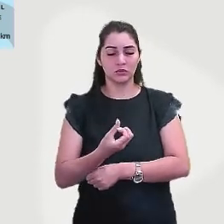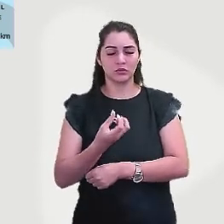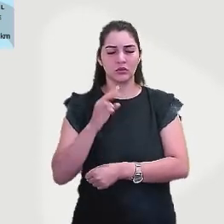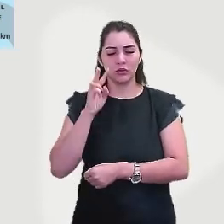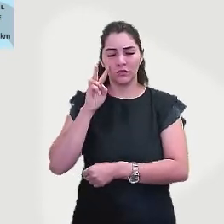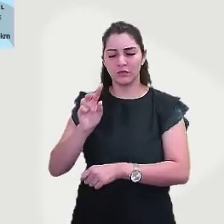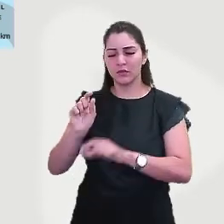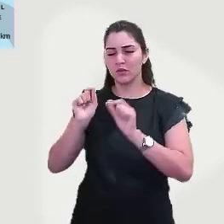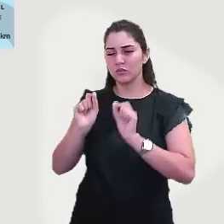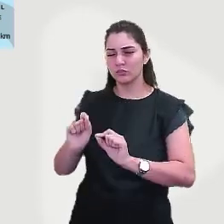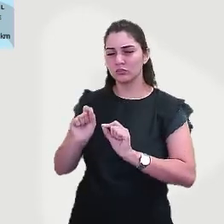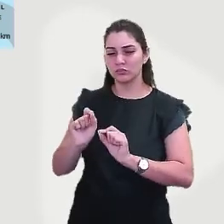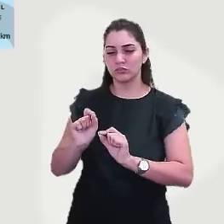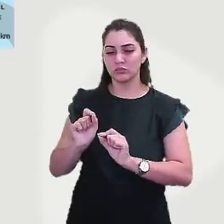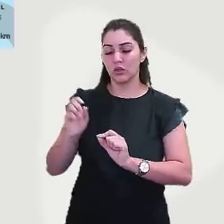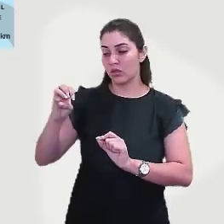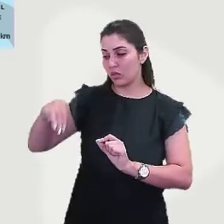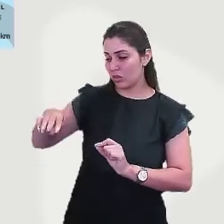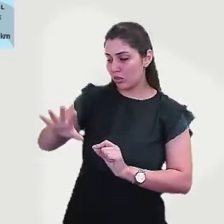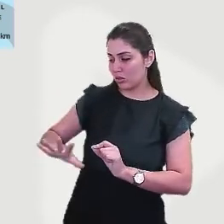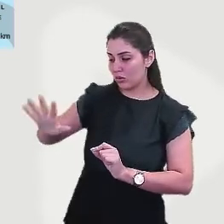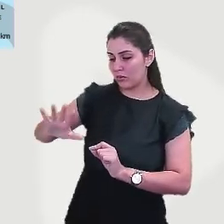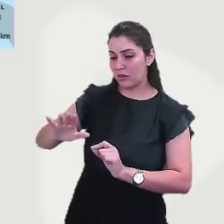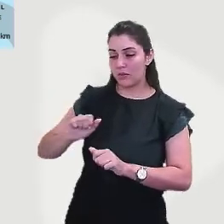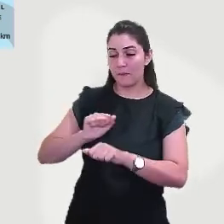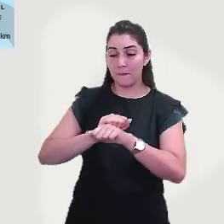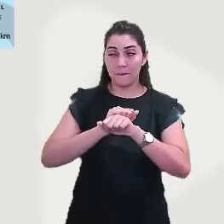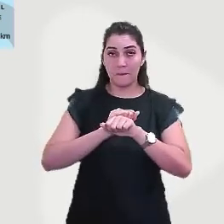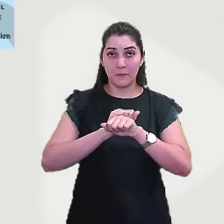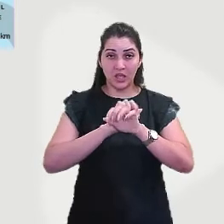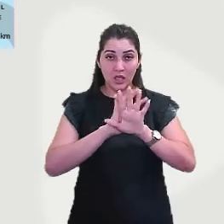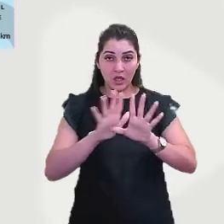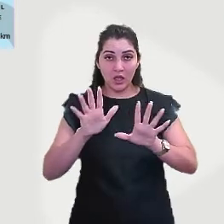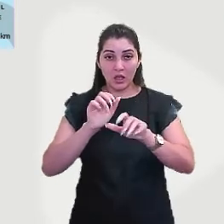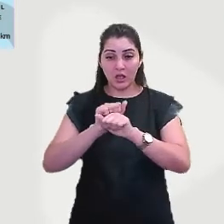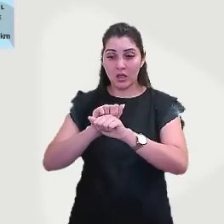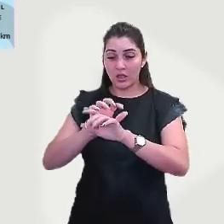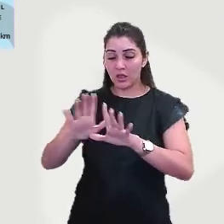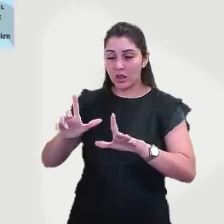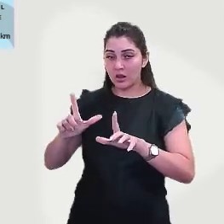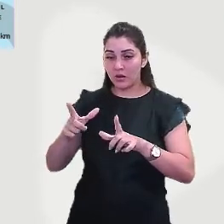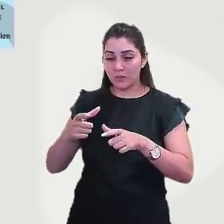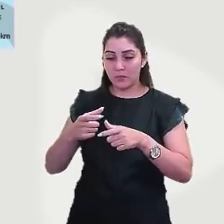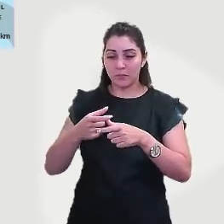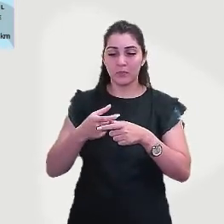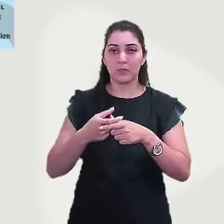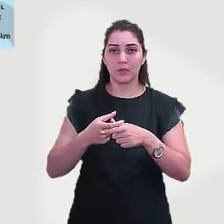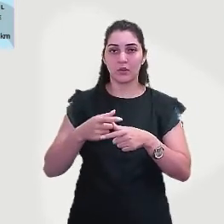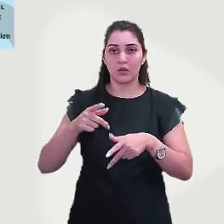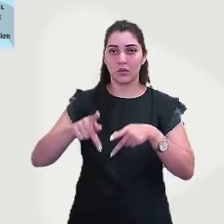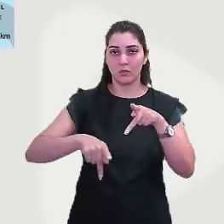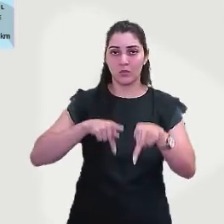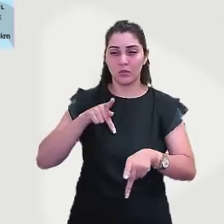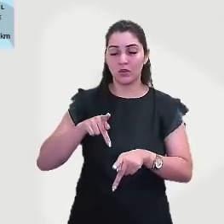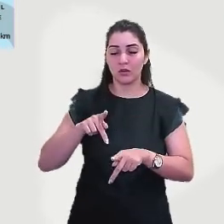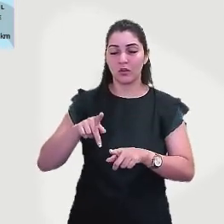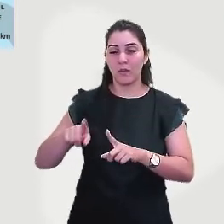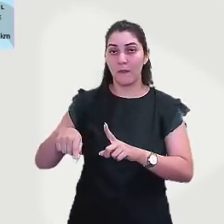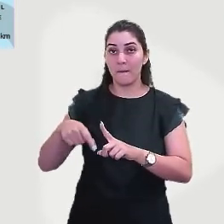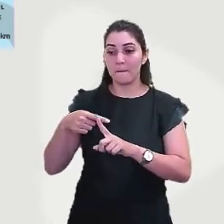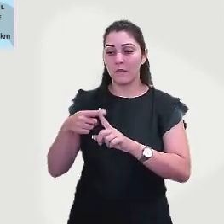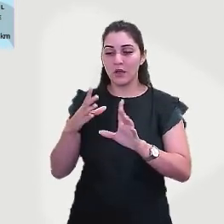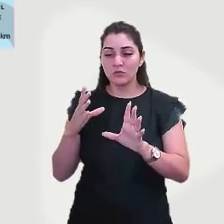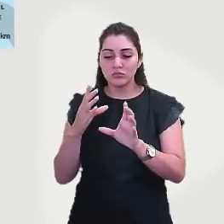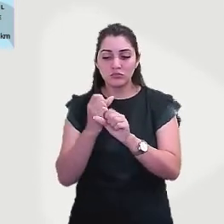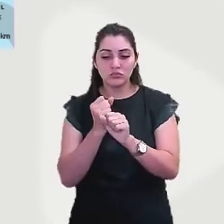nesse mapa, quanto mais claro, a menor população, e quanto mais escuro, então,